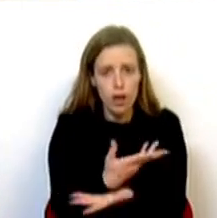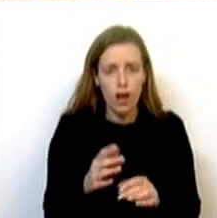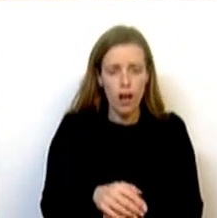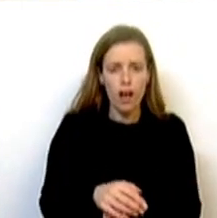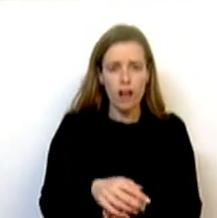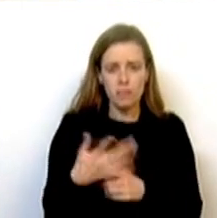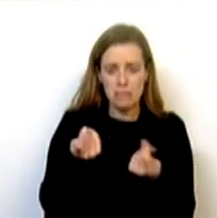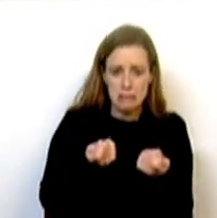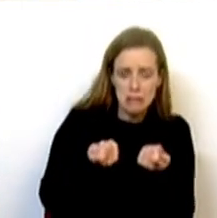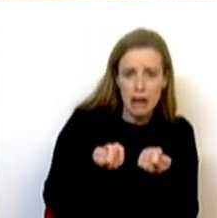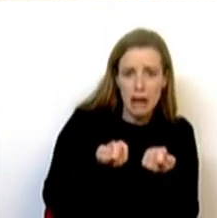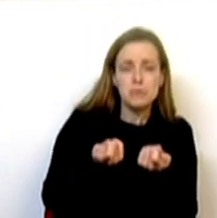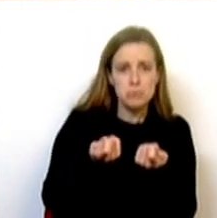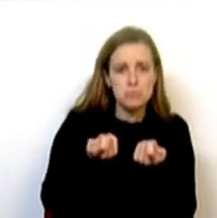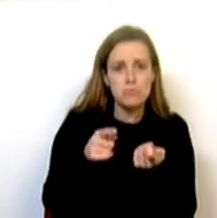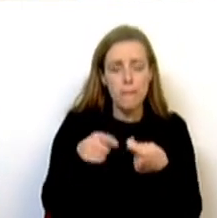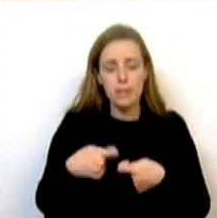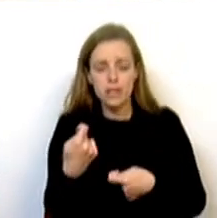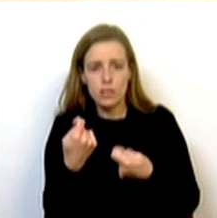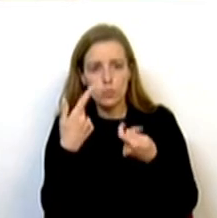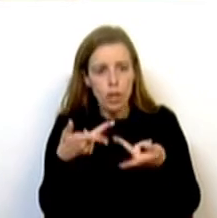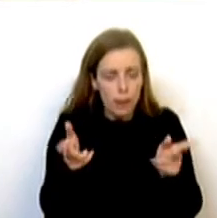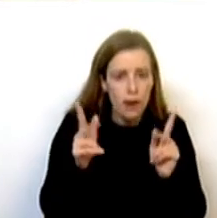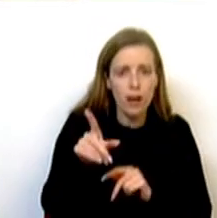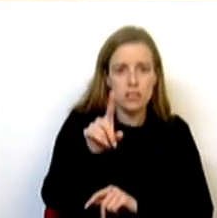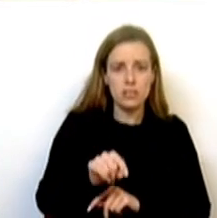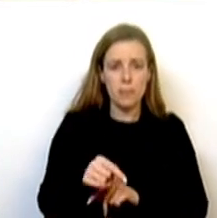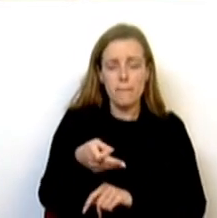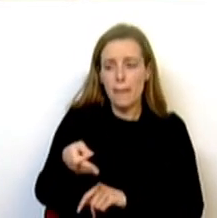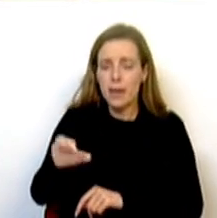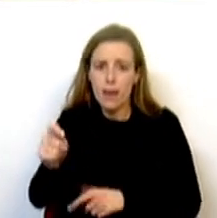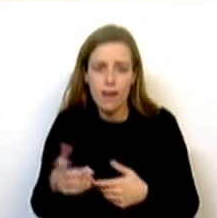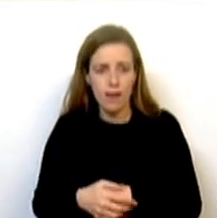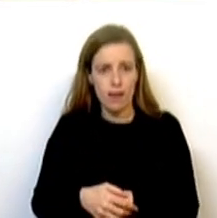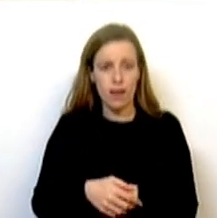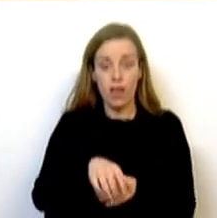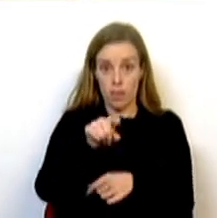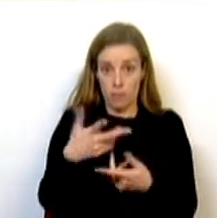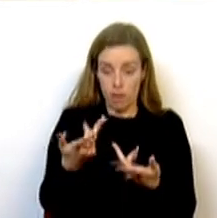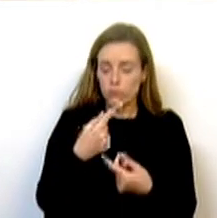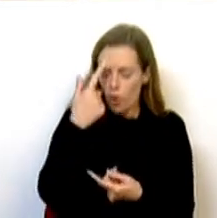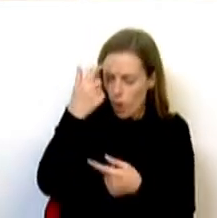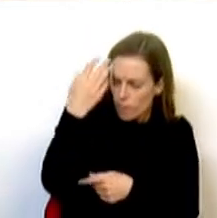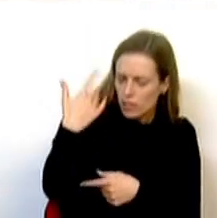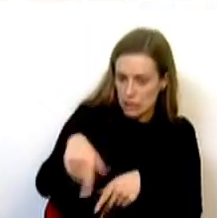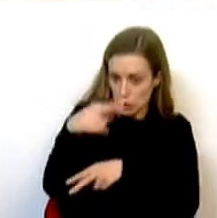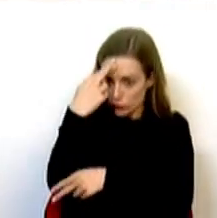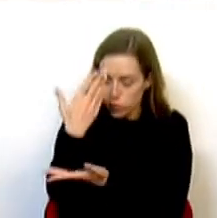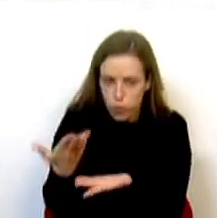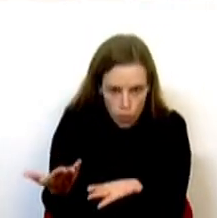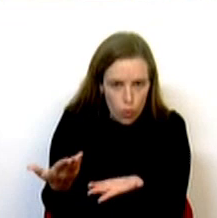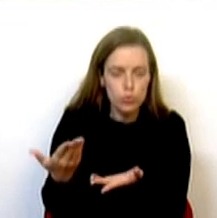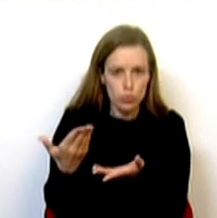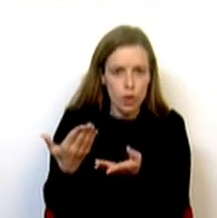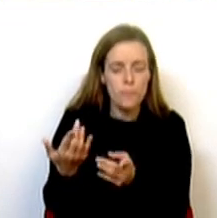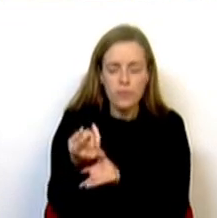ou do PPE, onde há mais construção pública. O Governo empreendeu esse esforço com instrumentos novos e, por isso,